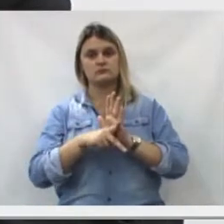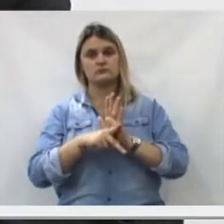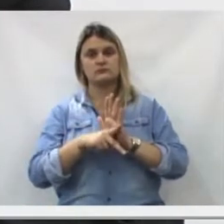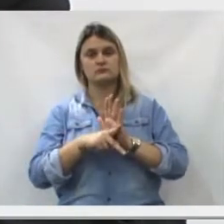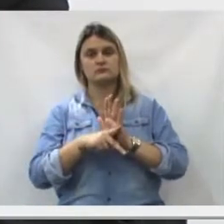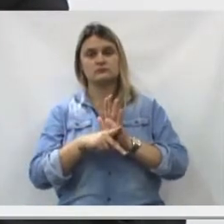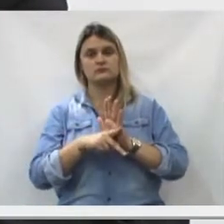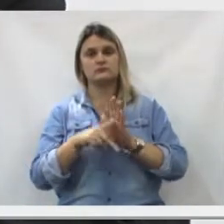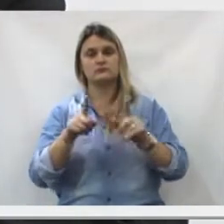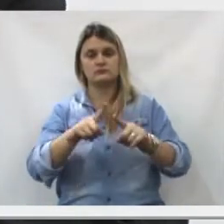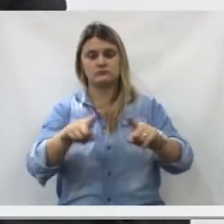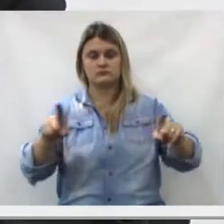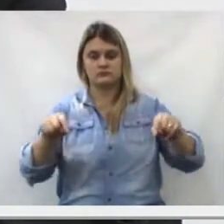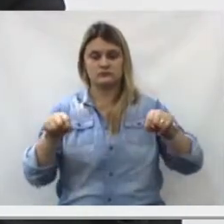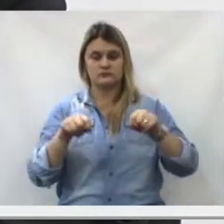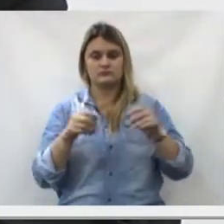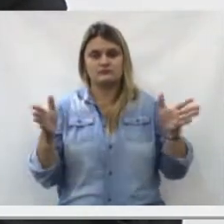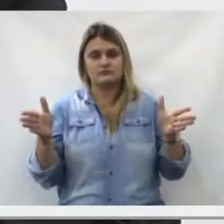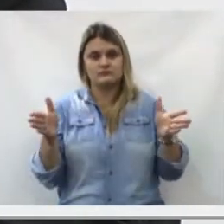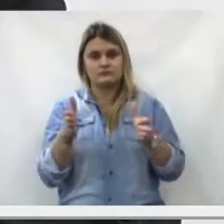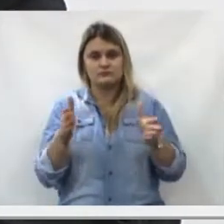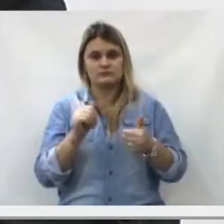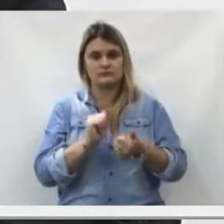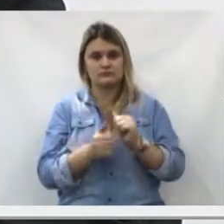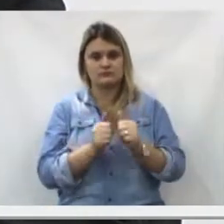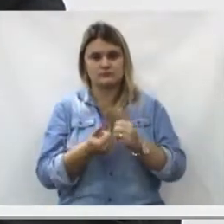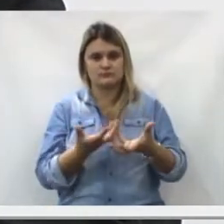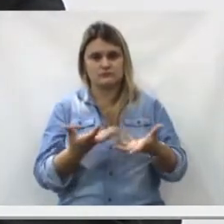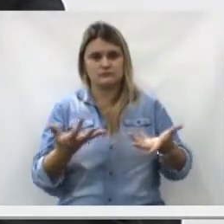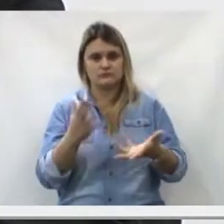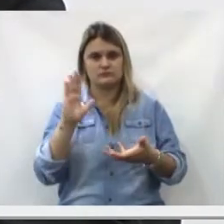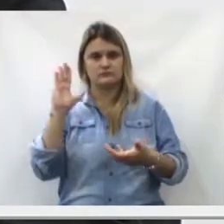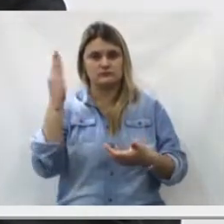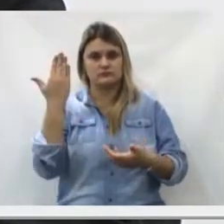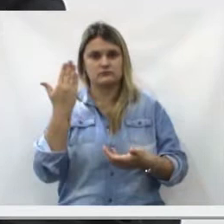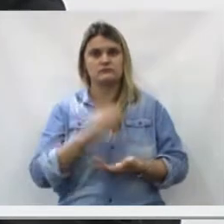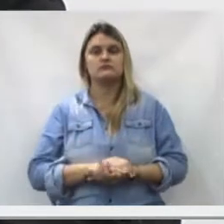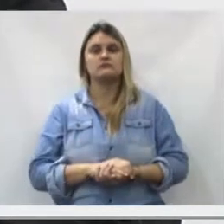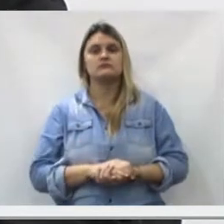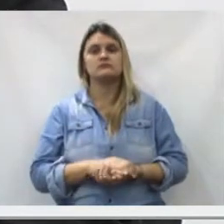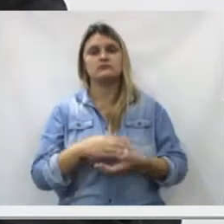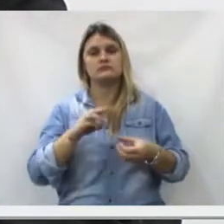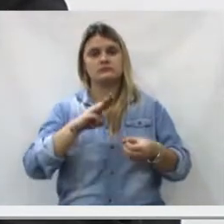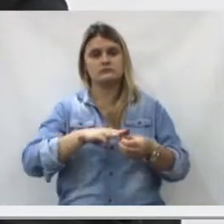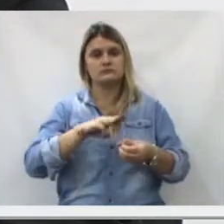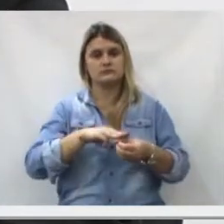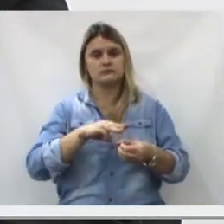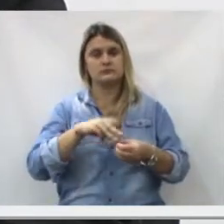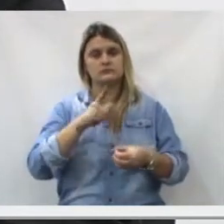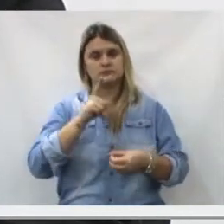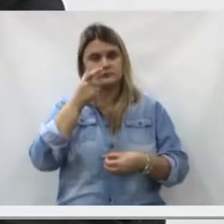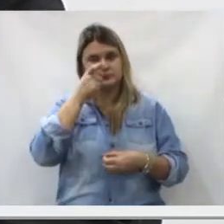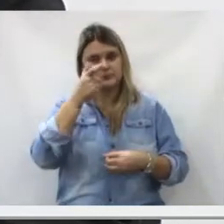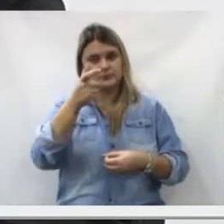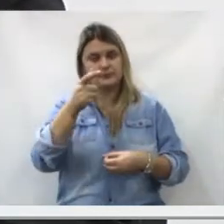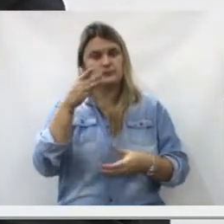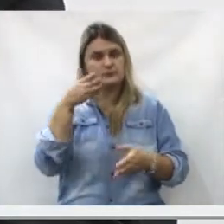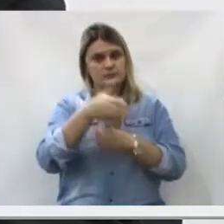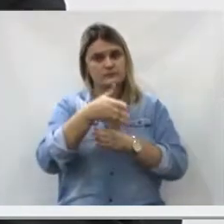Estado do Paraná criou o projeto Mini Arenas de Grama Sintética.